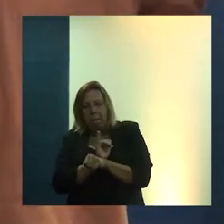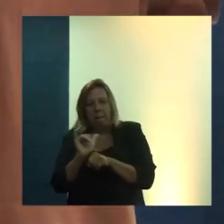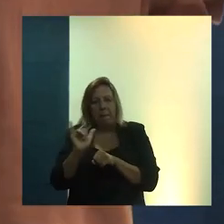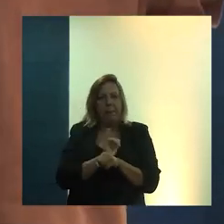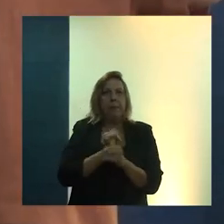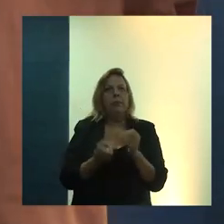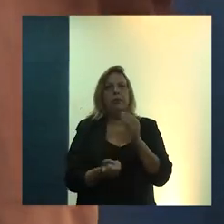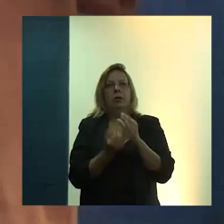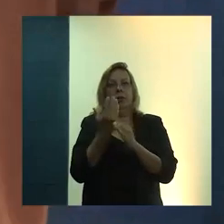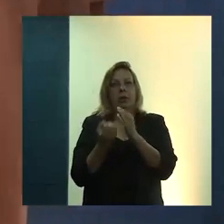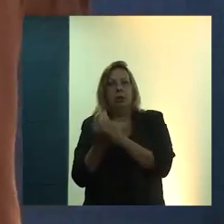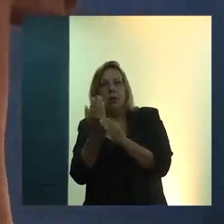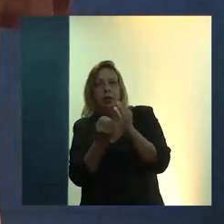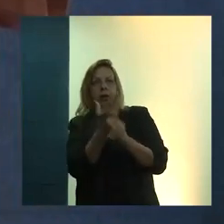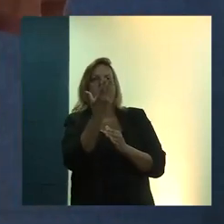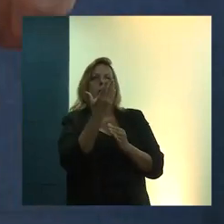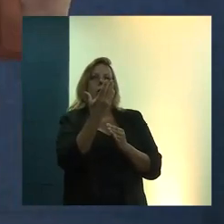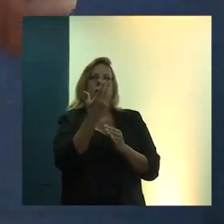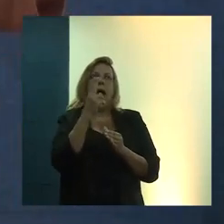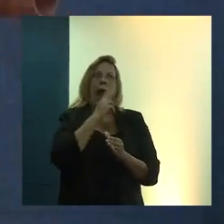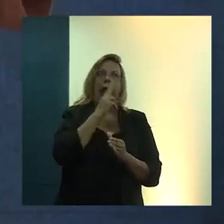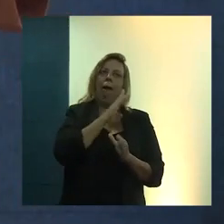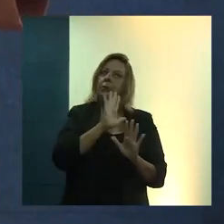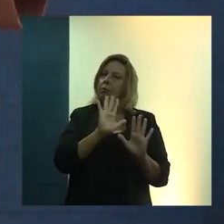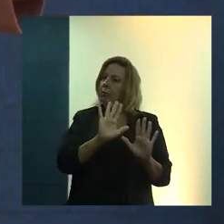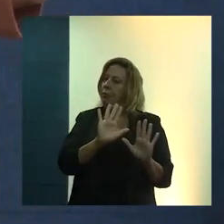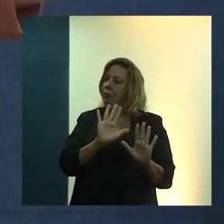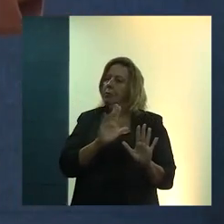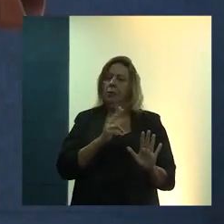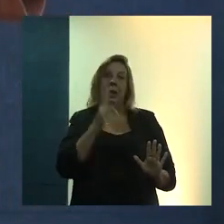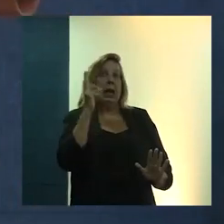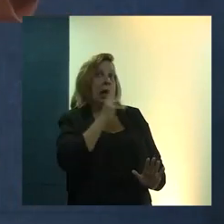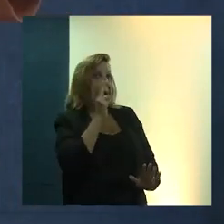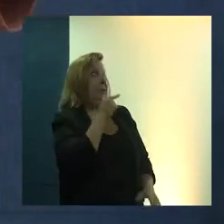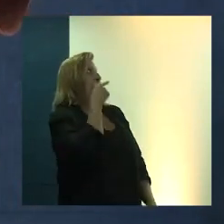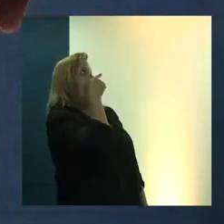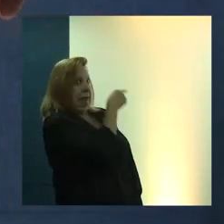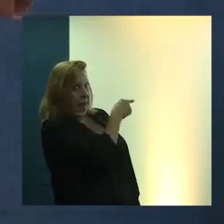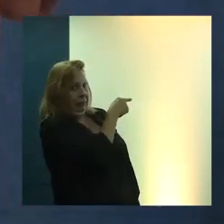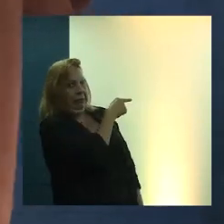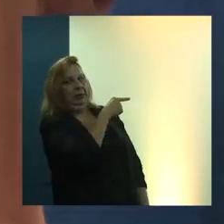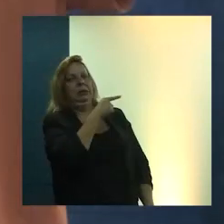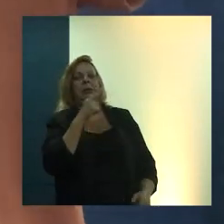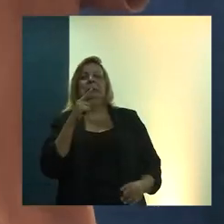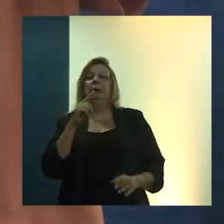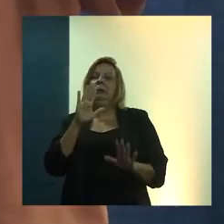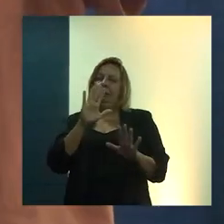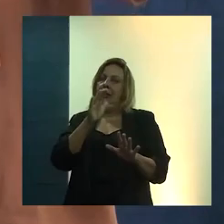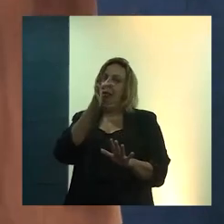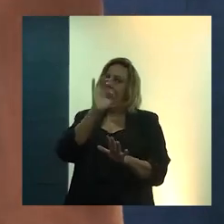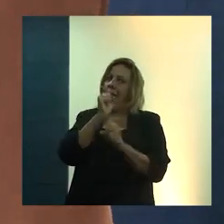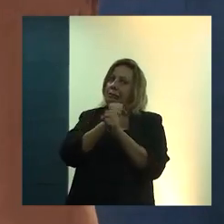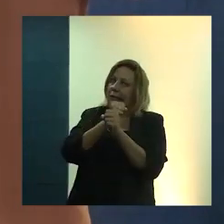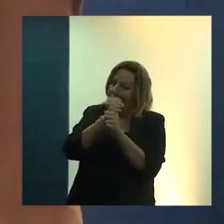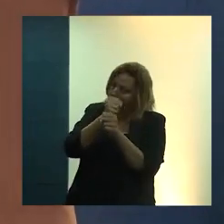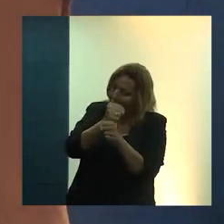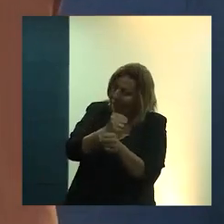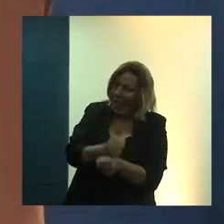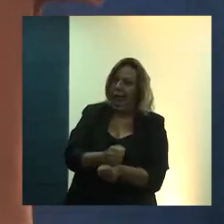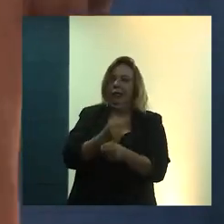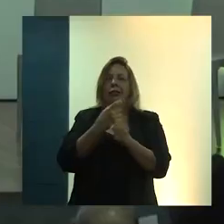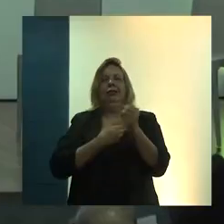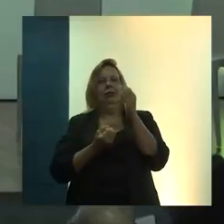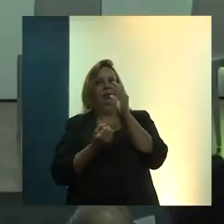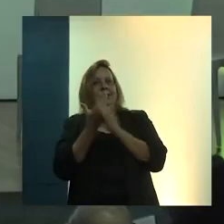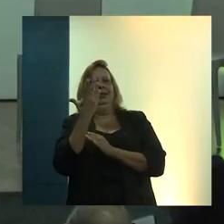criamos, rapidamente não criamos, rapidamente eu estou mostrando aqui, porque tem exatamente dez anos, tem dez anos de